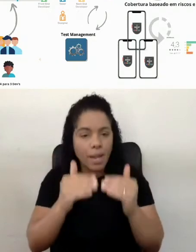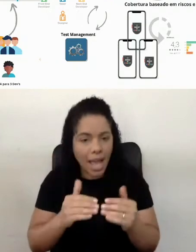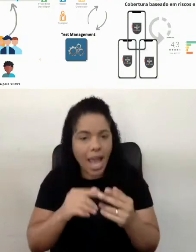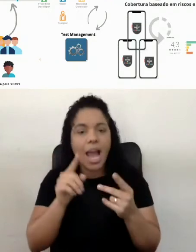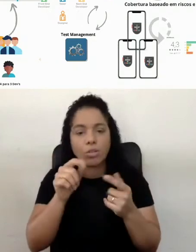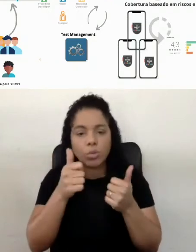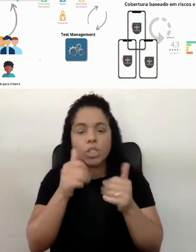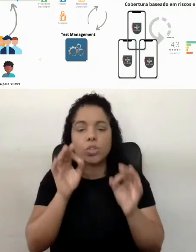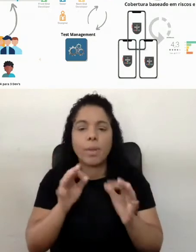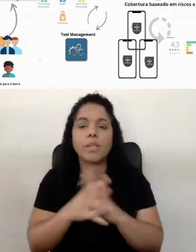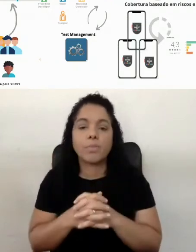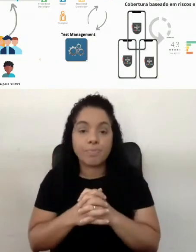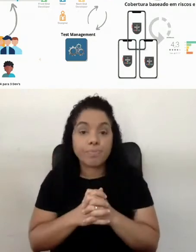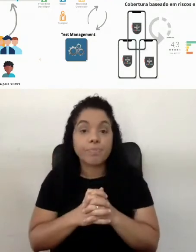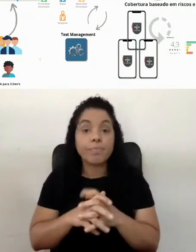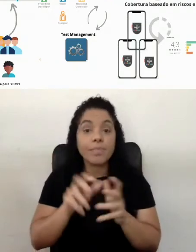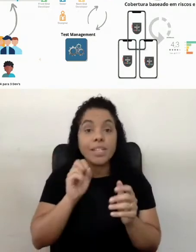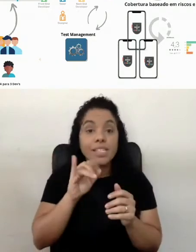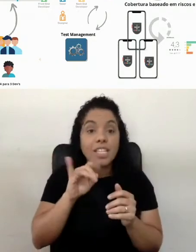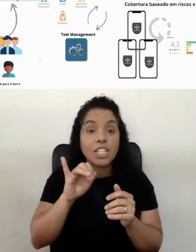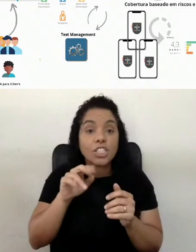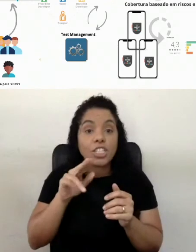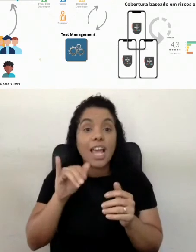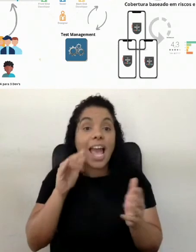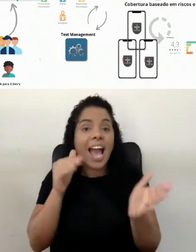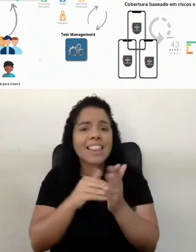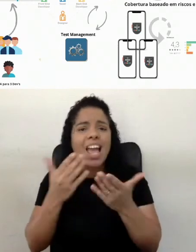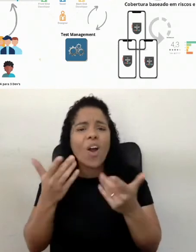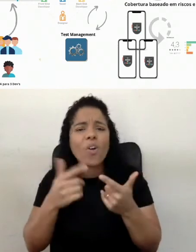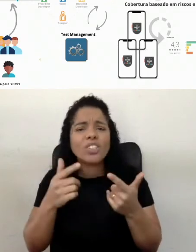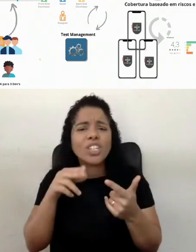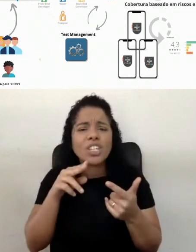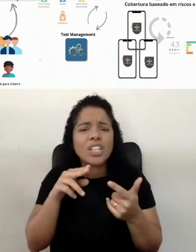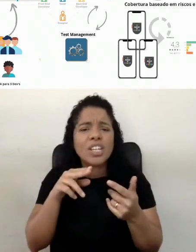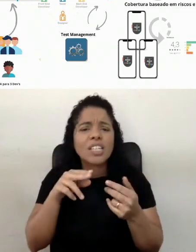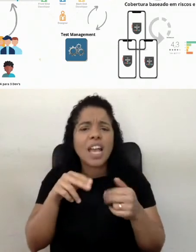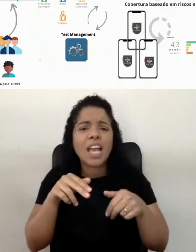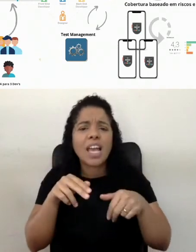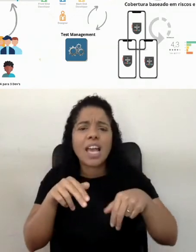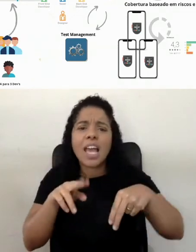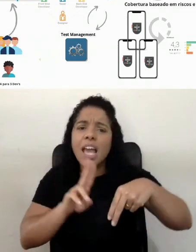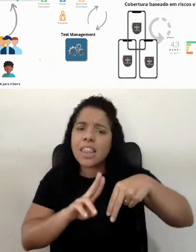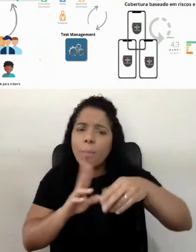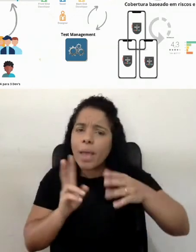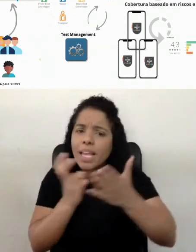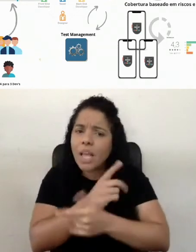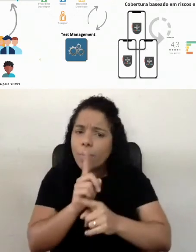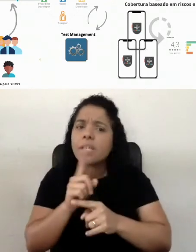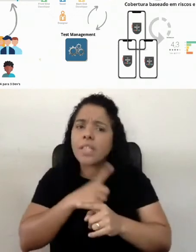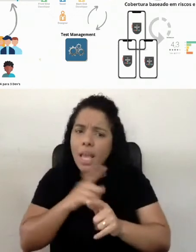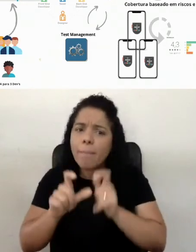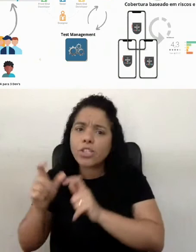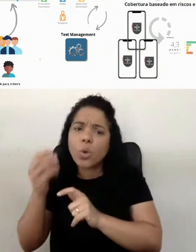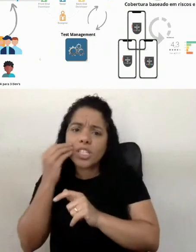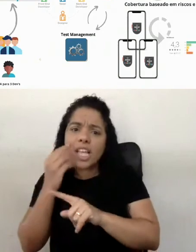Milo, show de bola. E o Sidney, até onde? É, o Nubank não aboliu o papel. O que ocorre lá é que tem pessoas de teste,